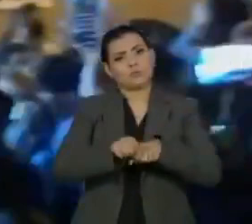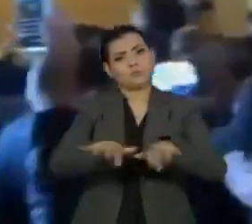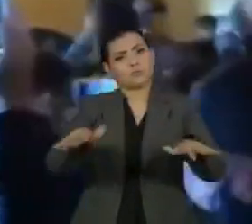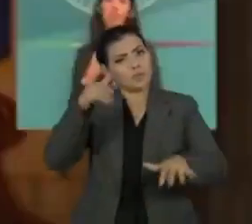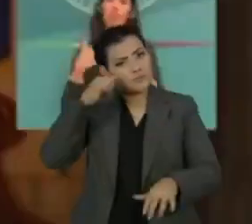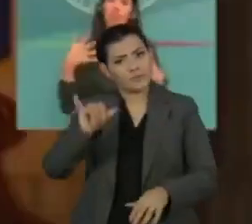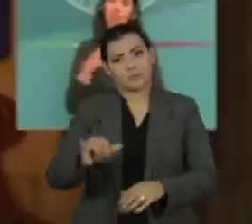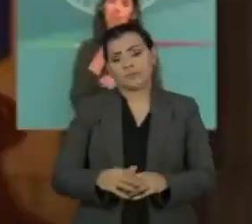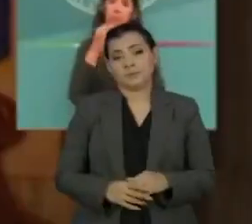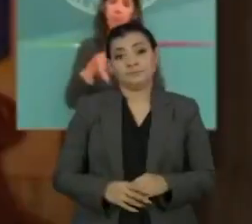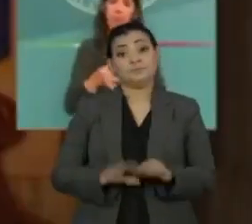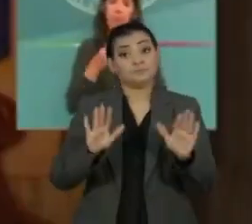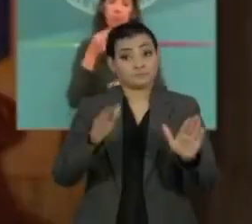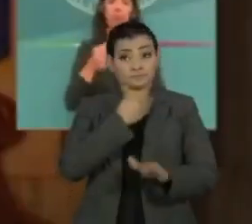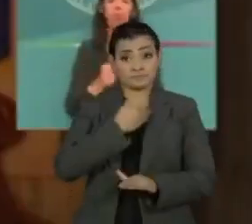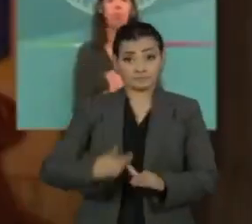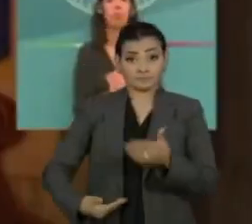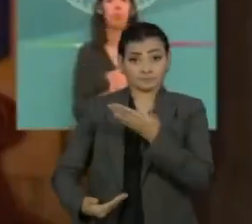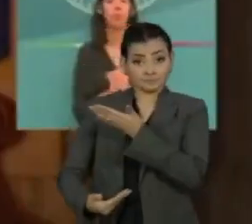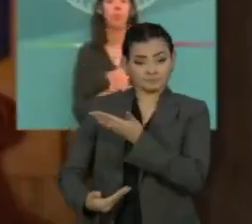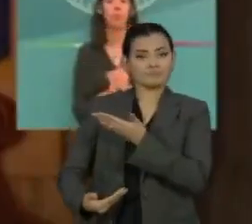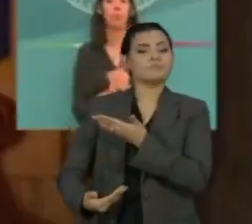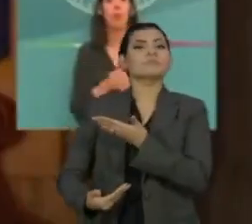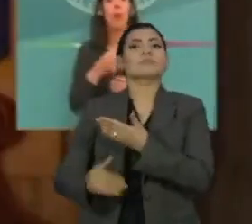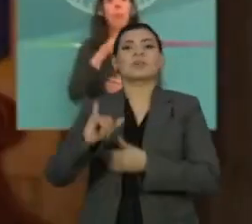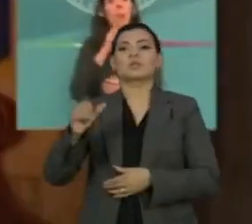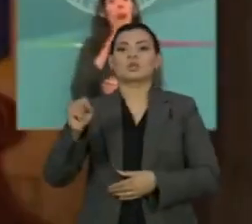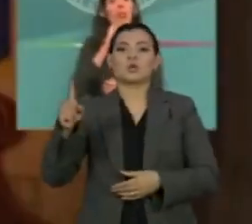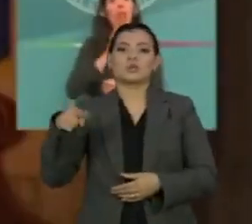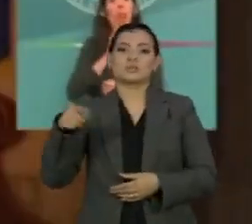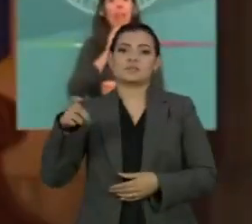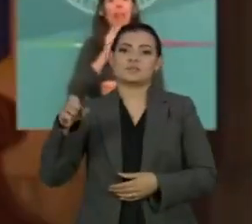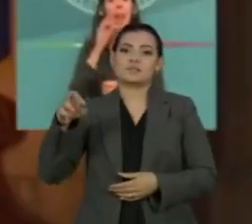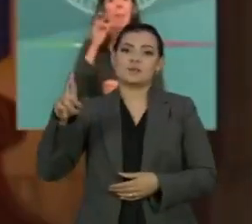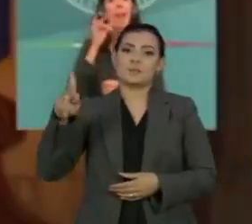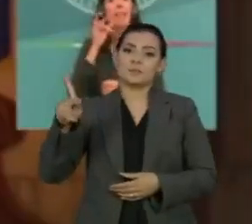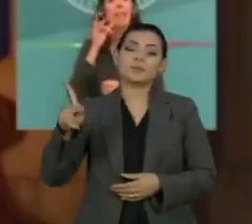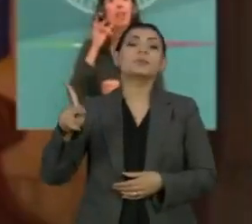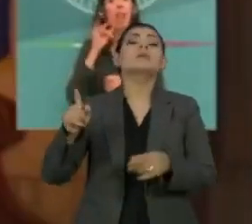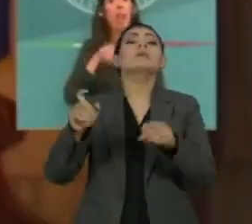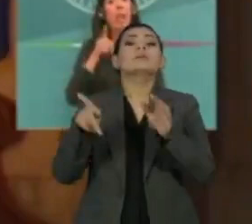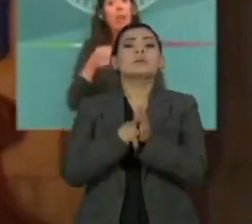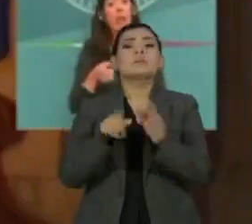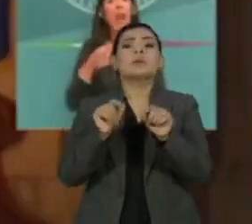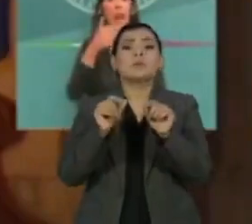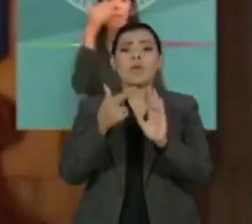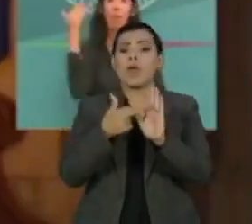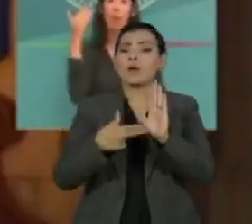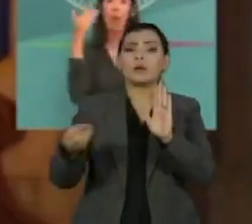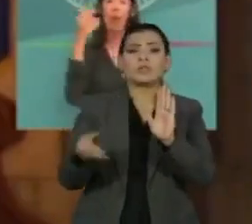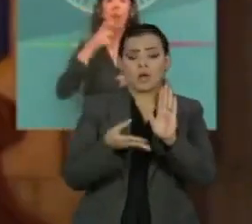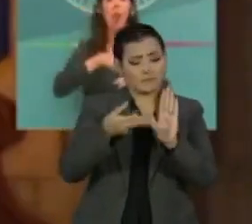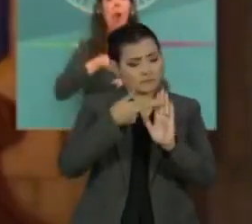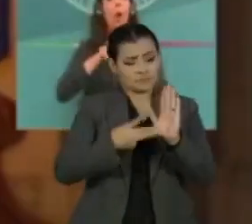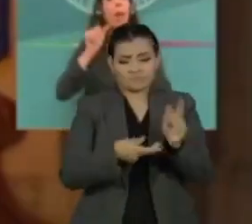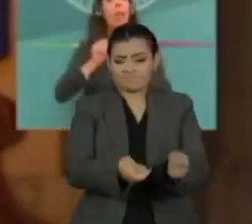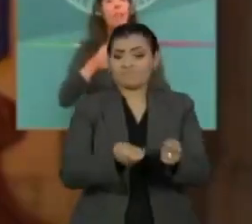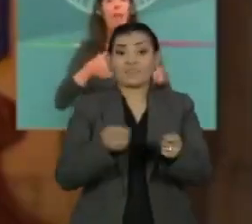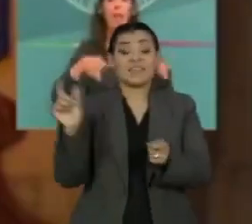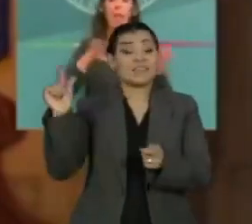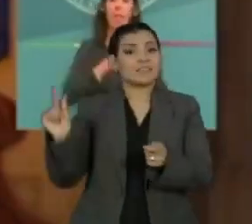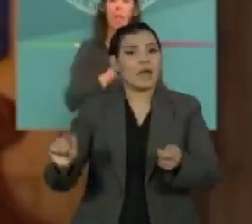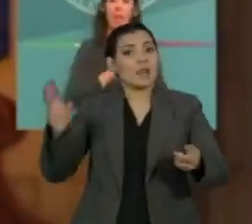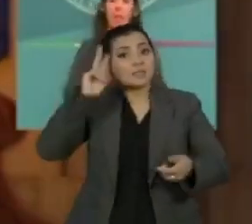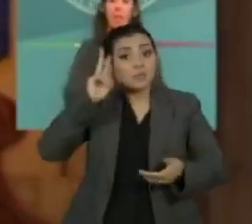Covid-19. O governo do primeiro-ministro, Giuseppe Conte, anunciou uma série de novas restrições que entram em vigor em toda a